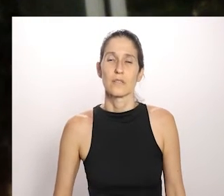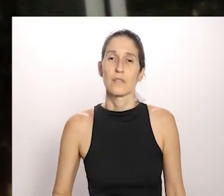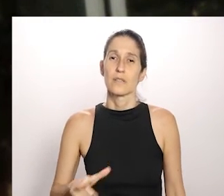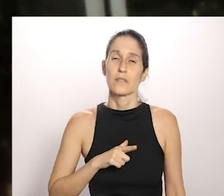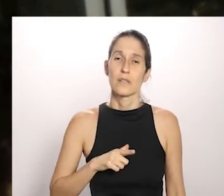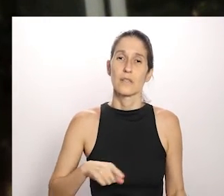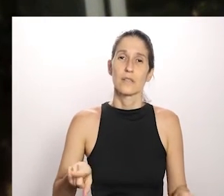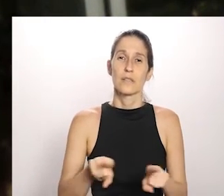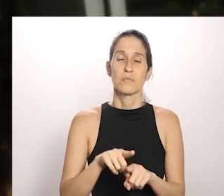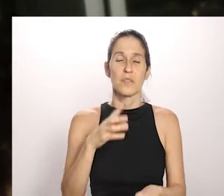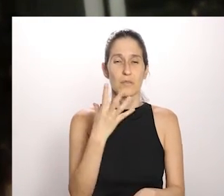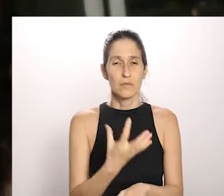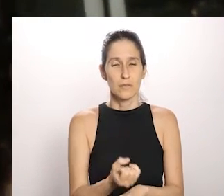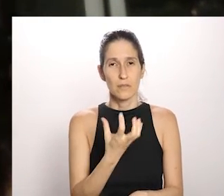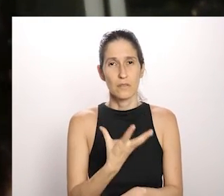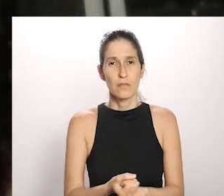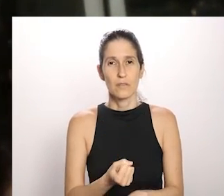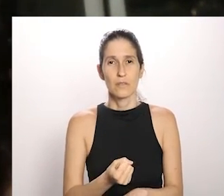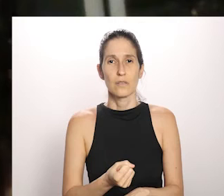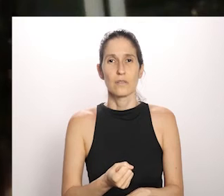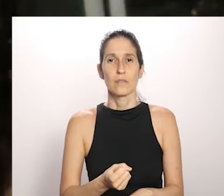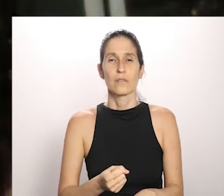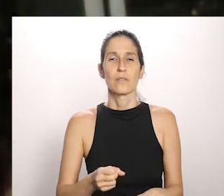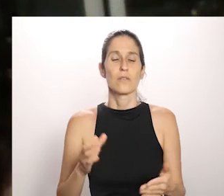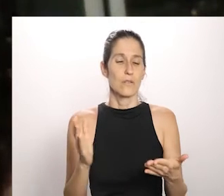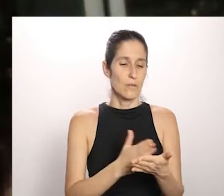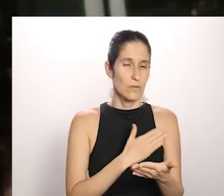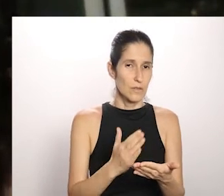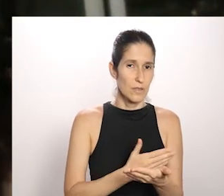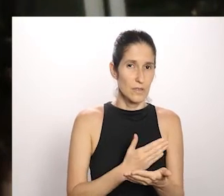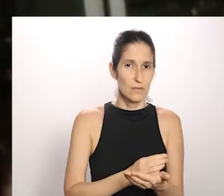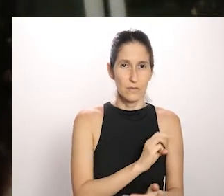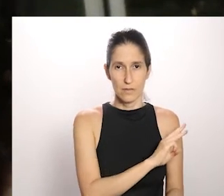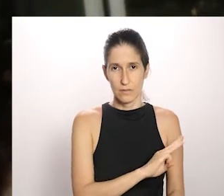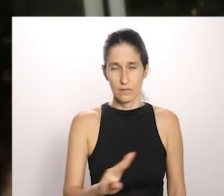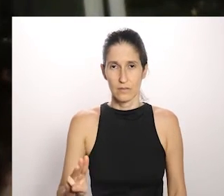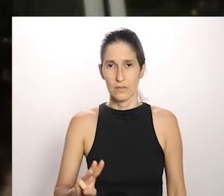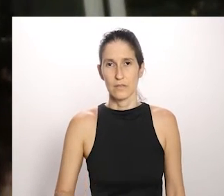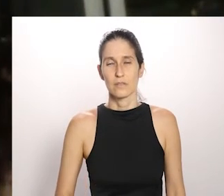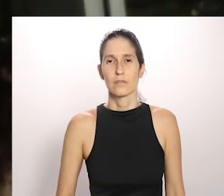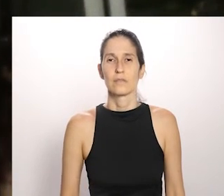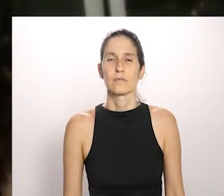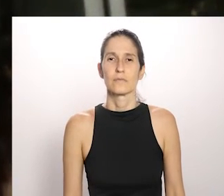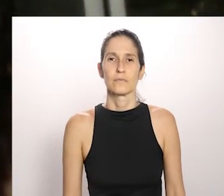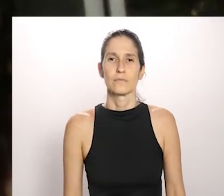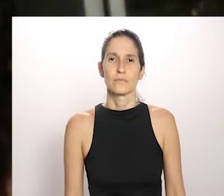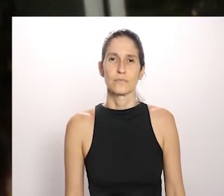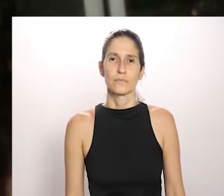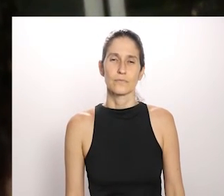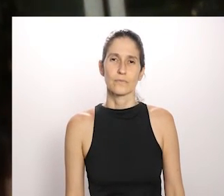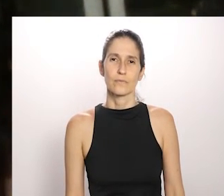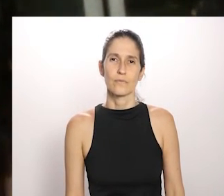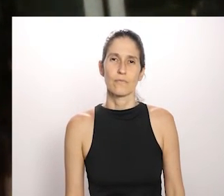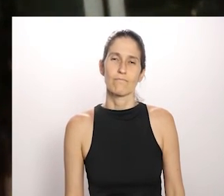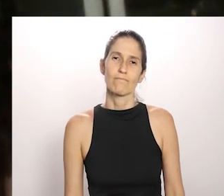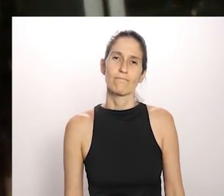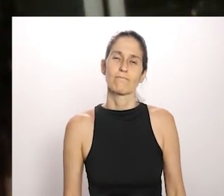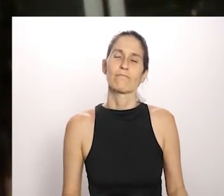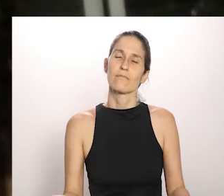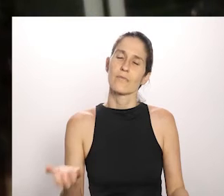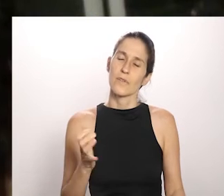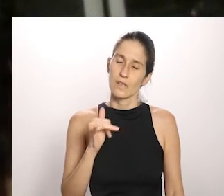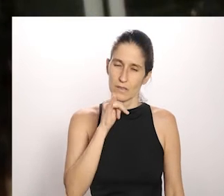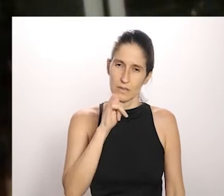tem o livro para download também no site do Acervo Maracá. Bom, eu queria dizer